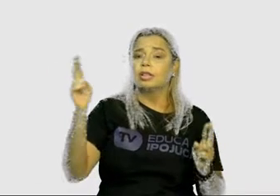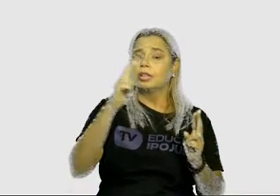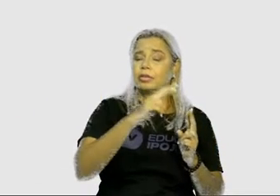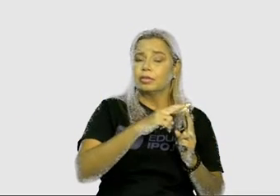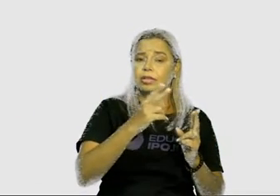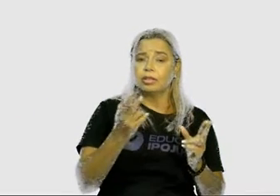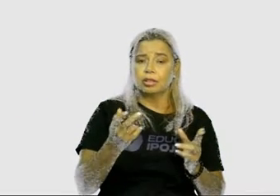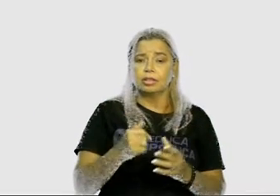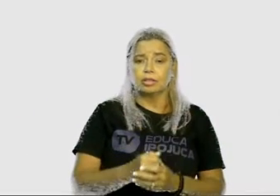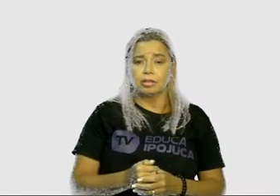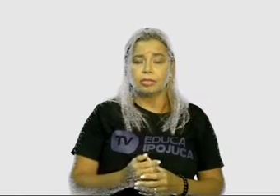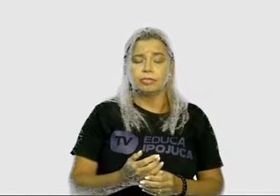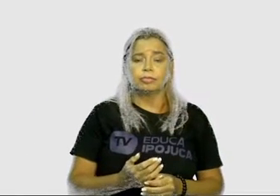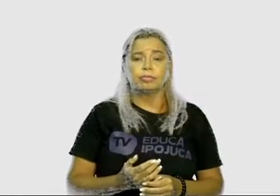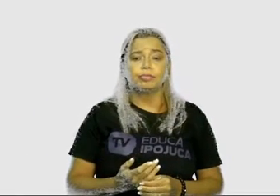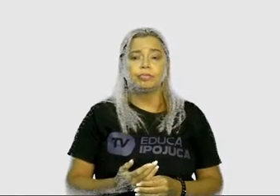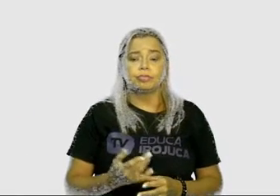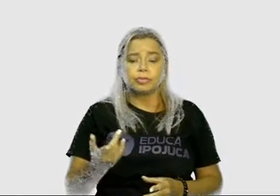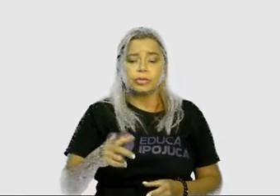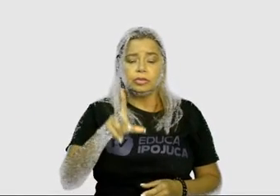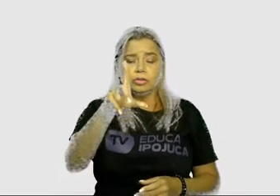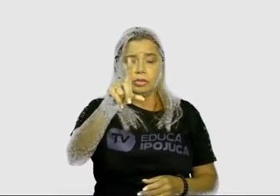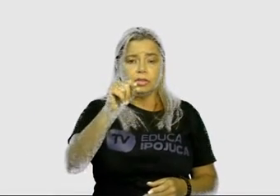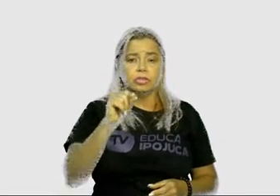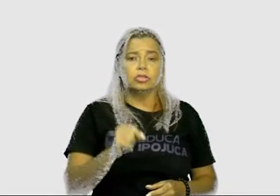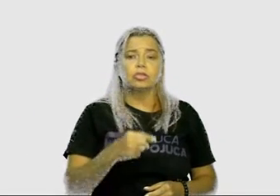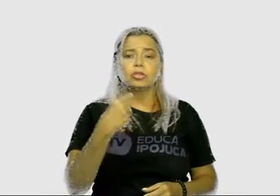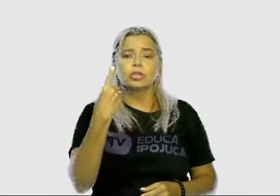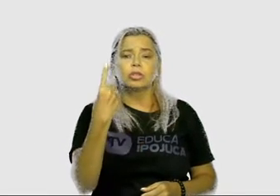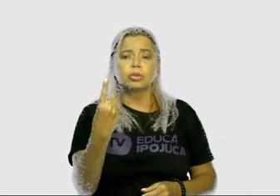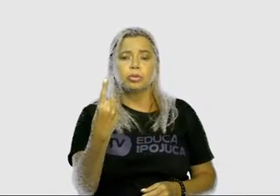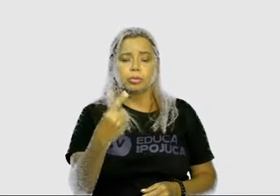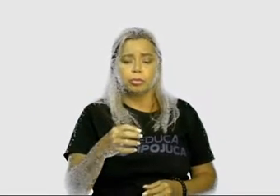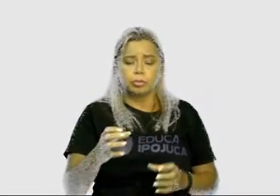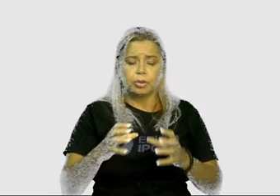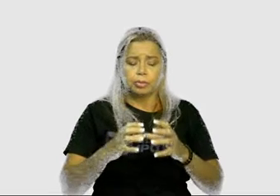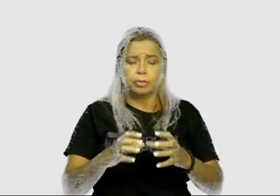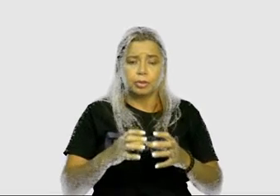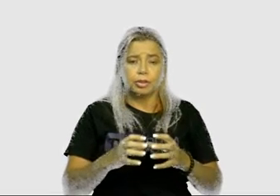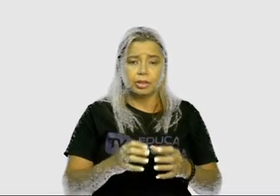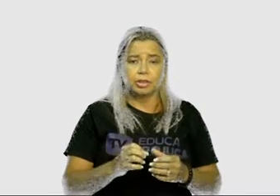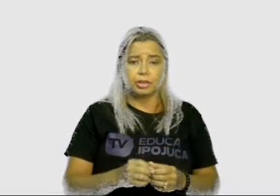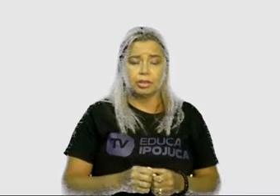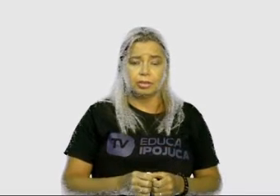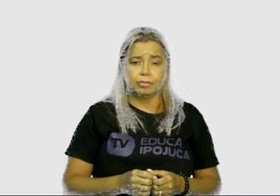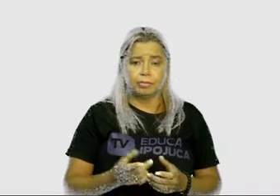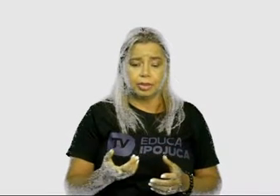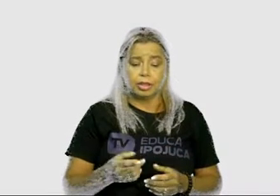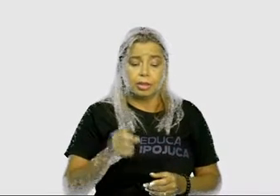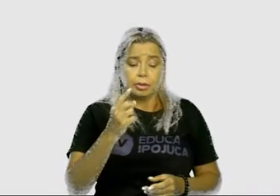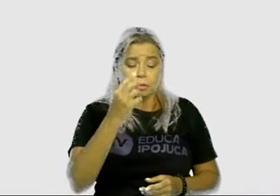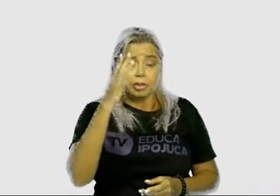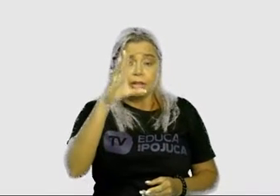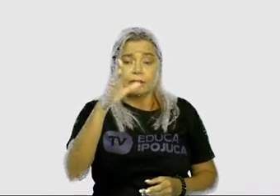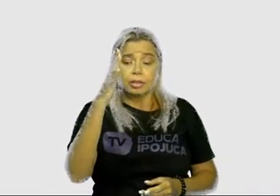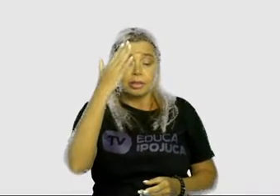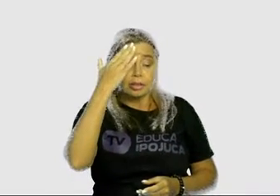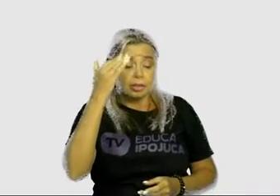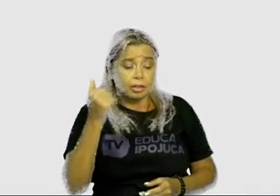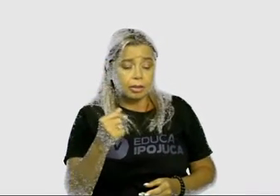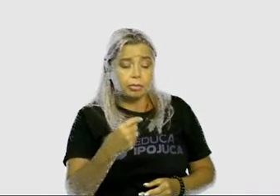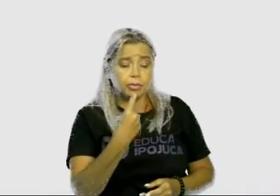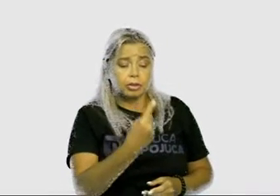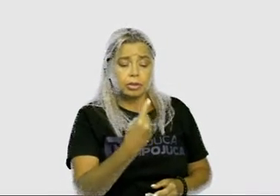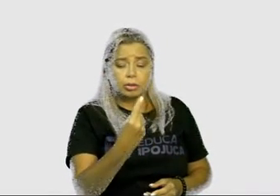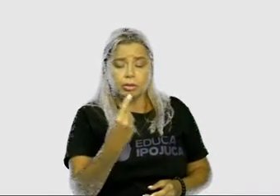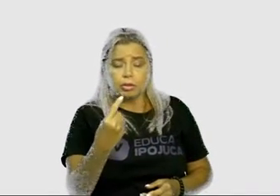ábaco e escolha uma bolinha para localizar a posição das outras. Sendo assim, escolhendo